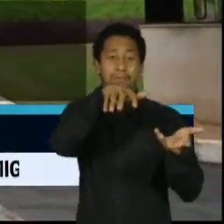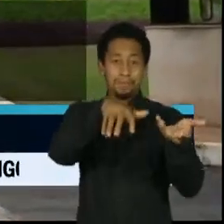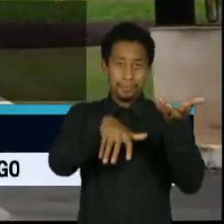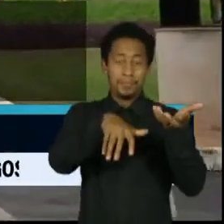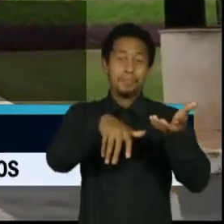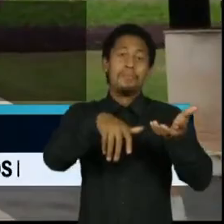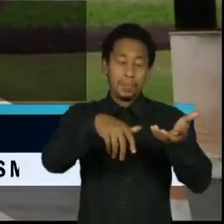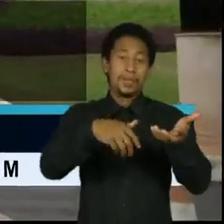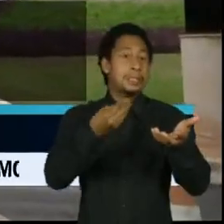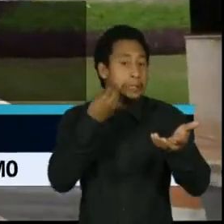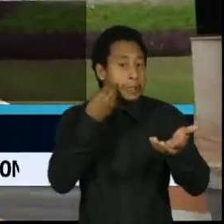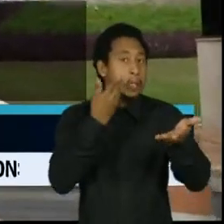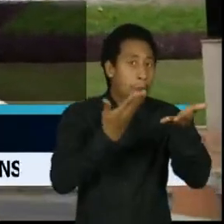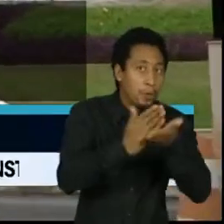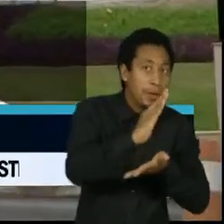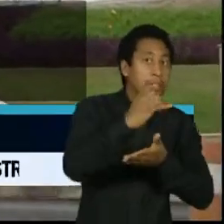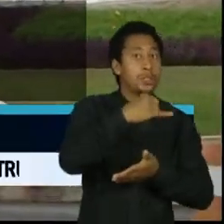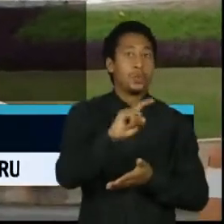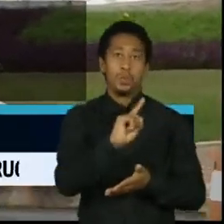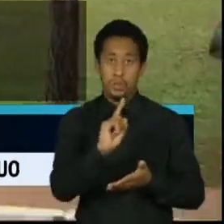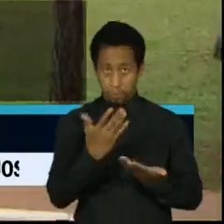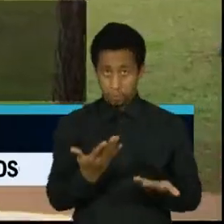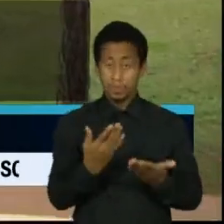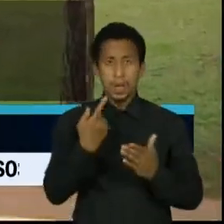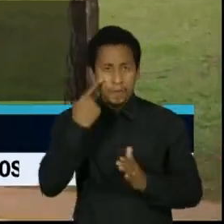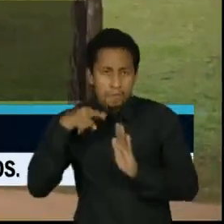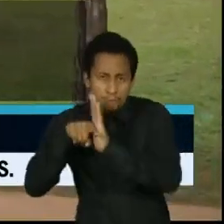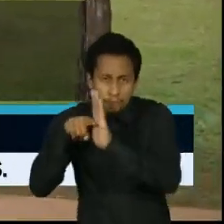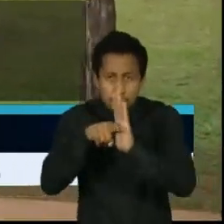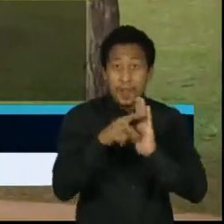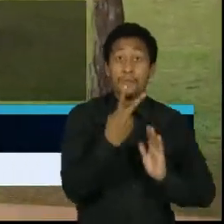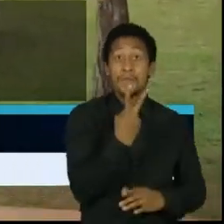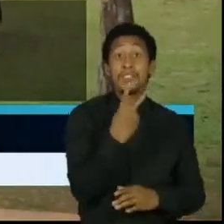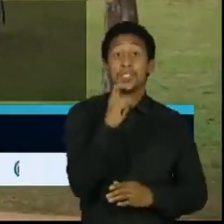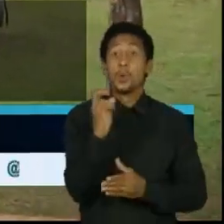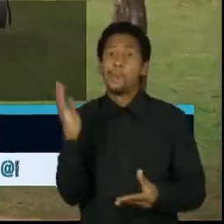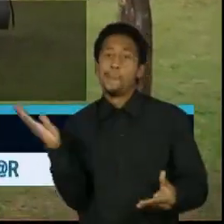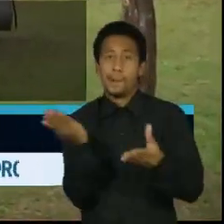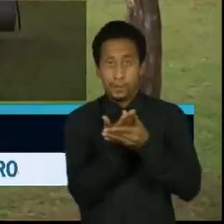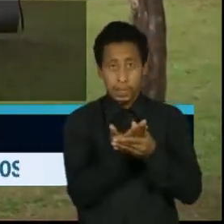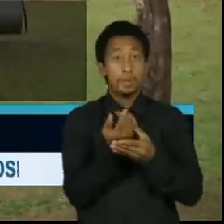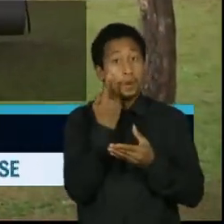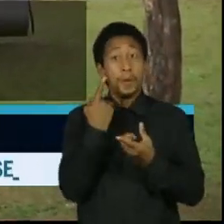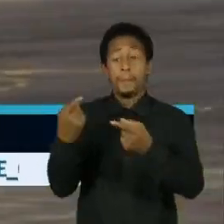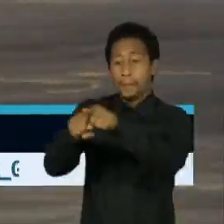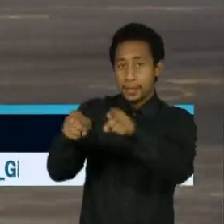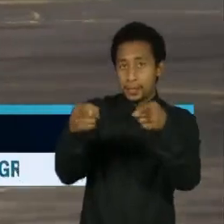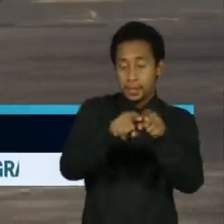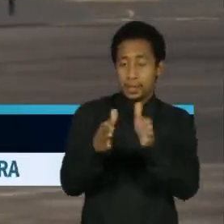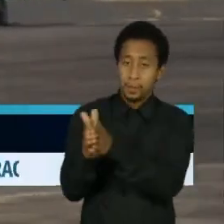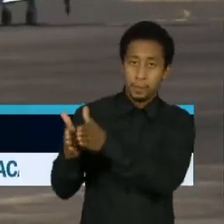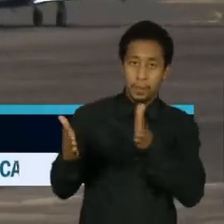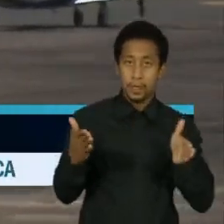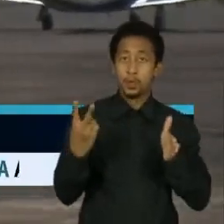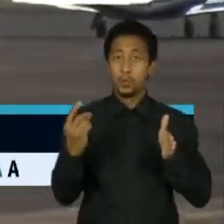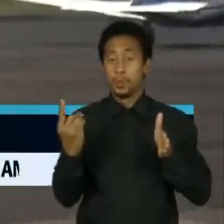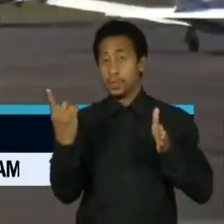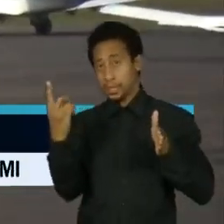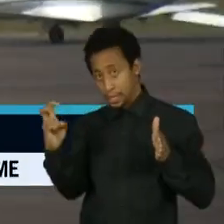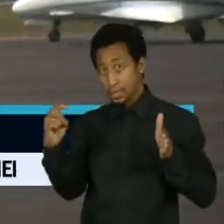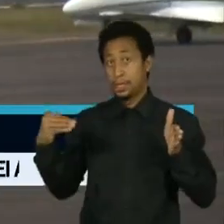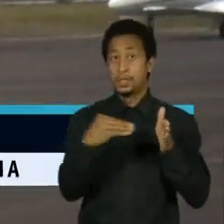processos do Programa de Parcerias de Investimentos feitos entre 2015 e 2020. A lista inclui